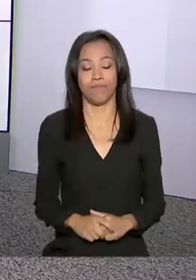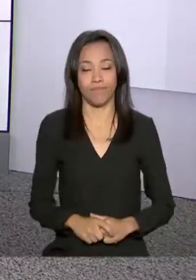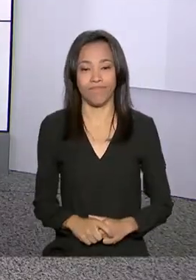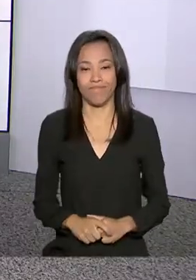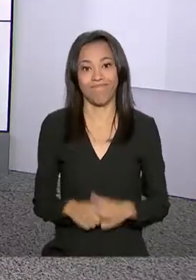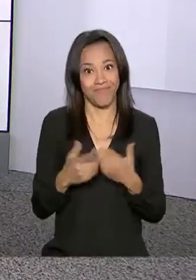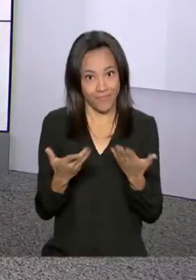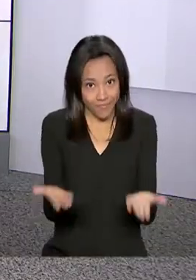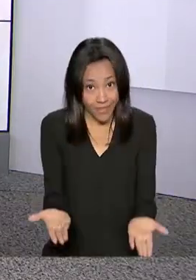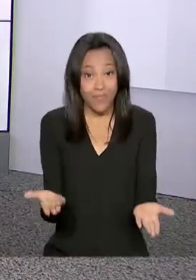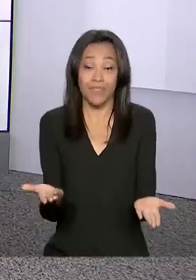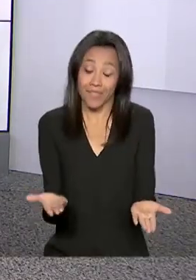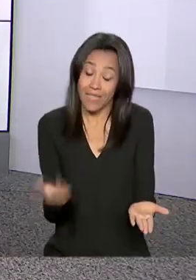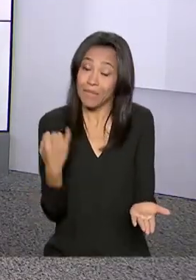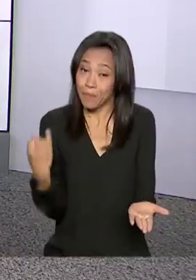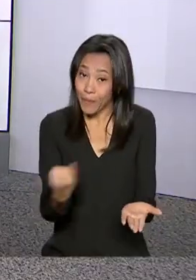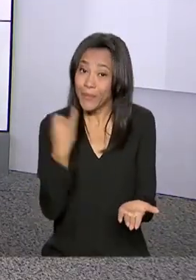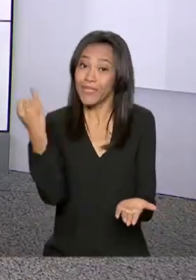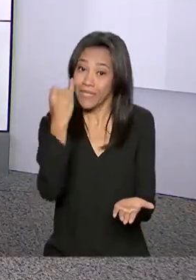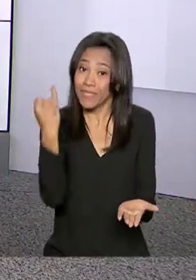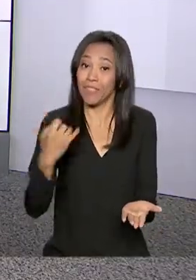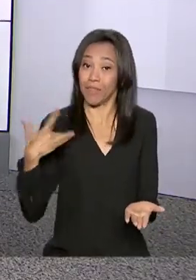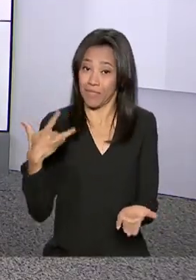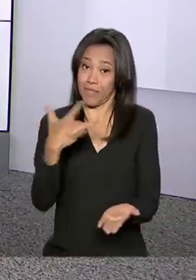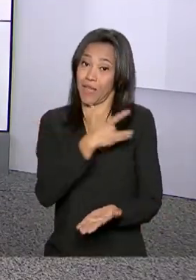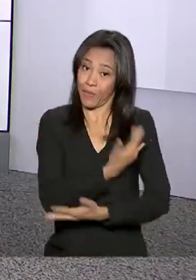É isso aí, um teste importante para a saúde do recém-nascido.